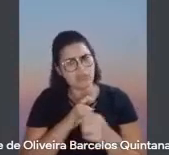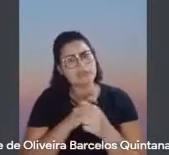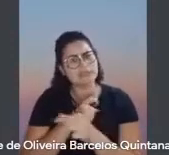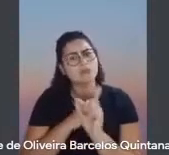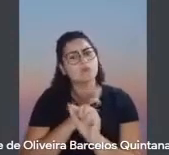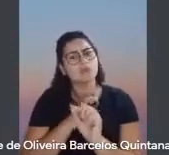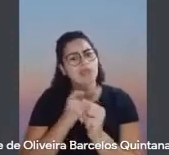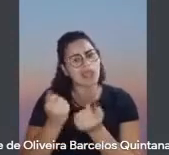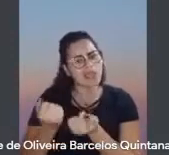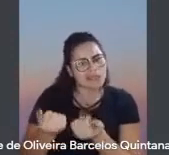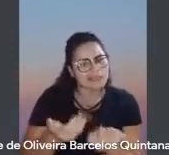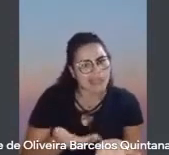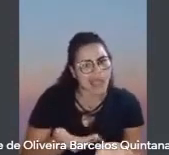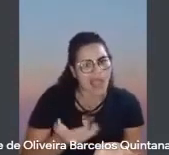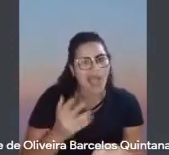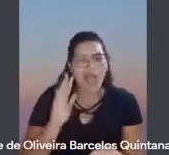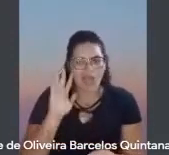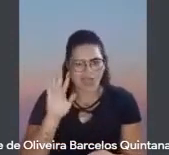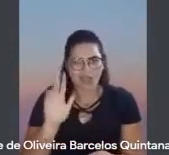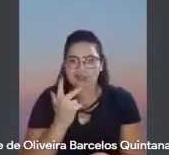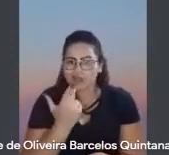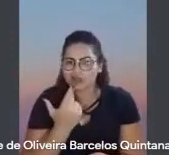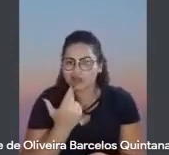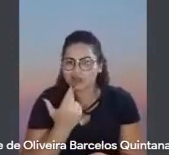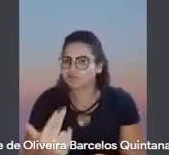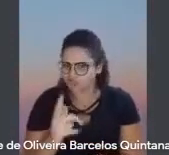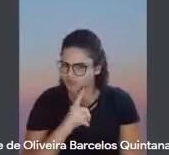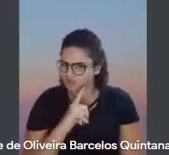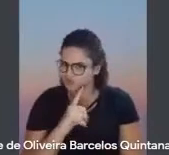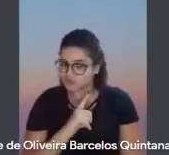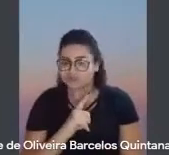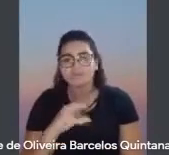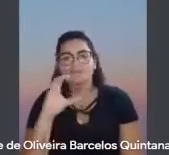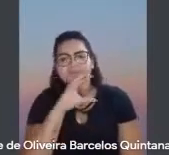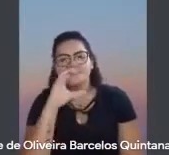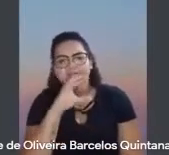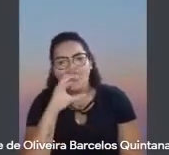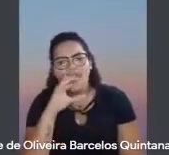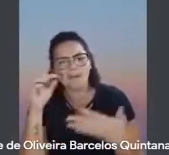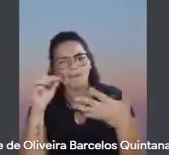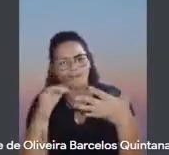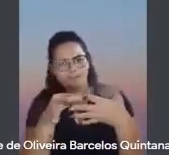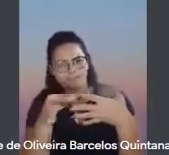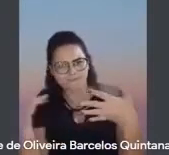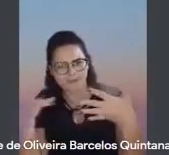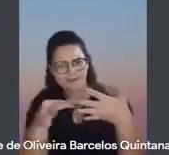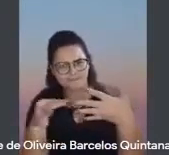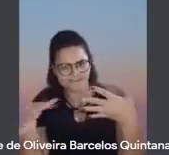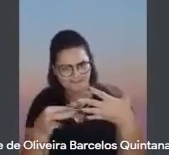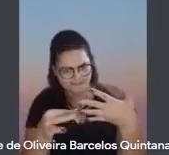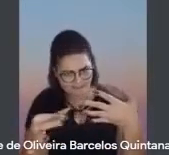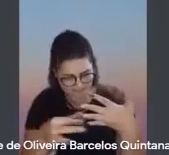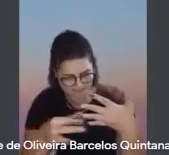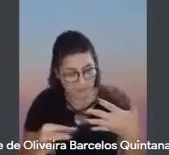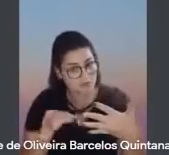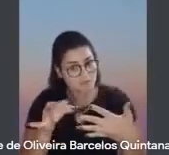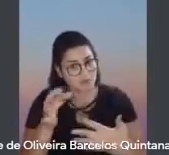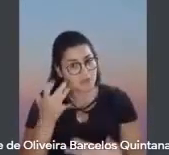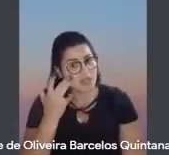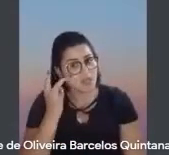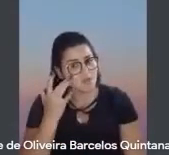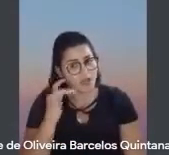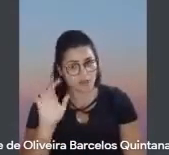novidades. E aí, eu vou passar rapidamente aqui e alguns tópicos que o Calvino coloca, que eu acho, assim, sempre